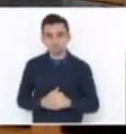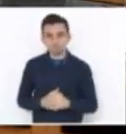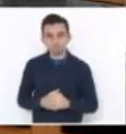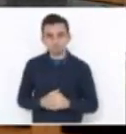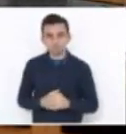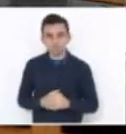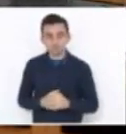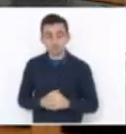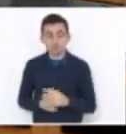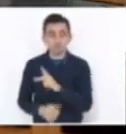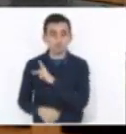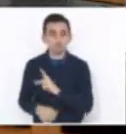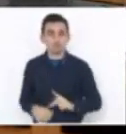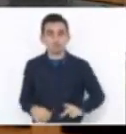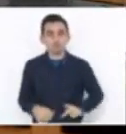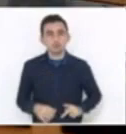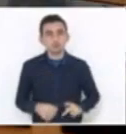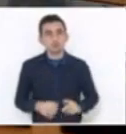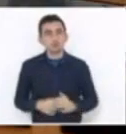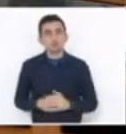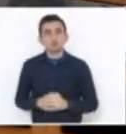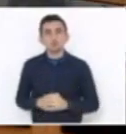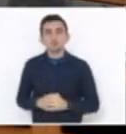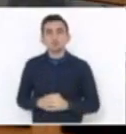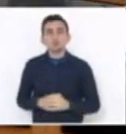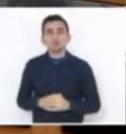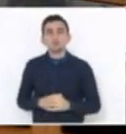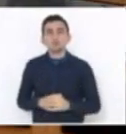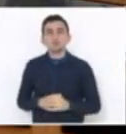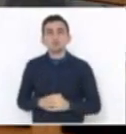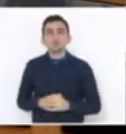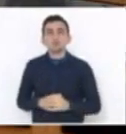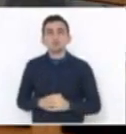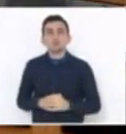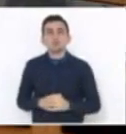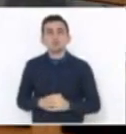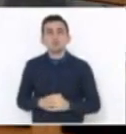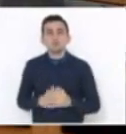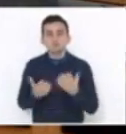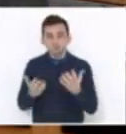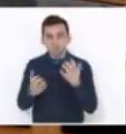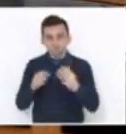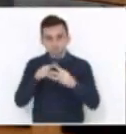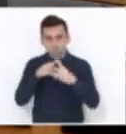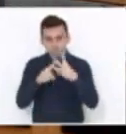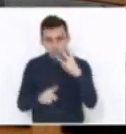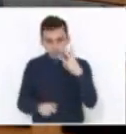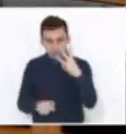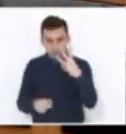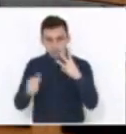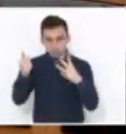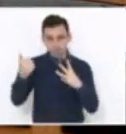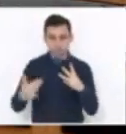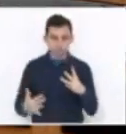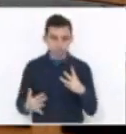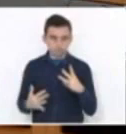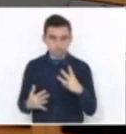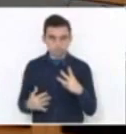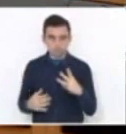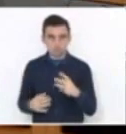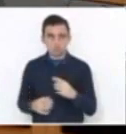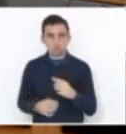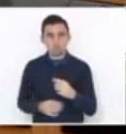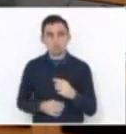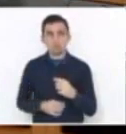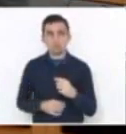quero fazer aqui três observações. Primeiro, nós temos, como